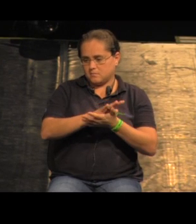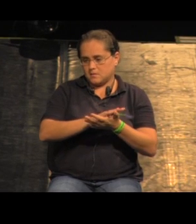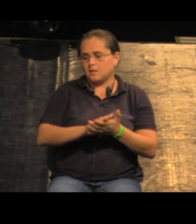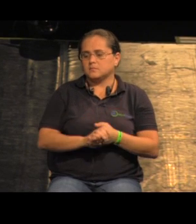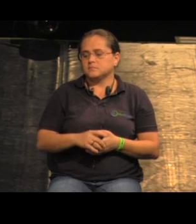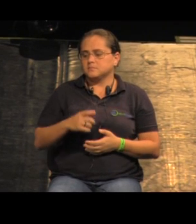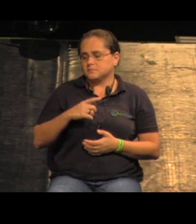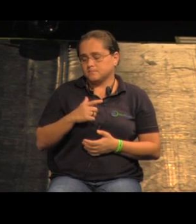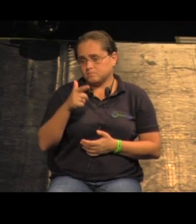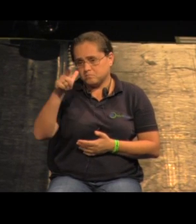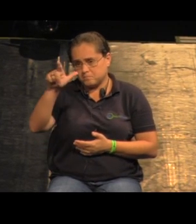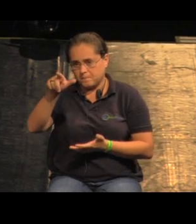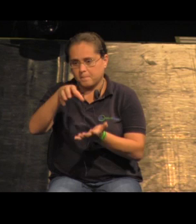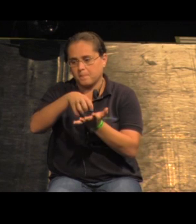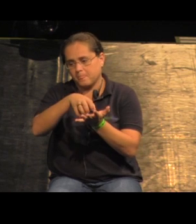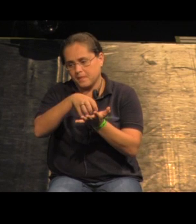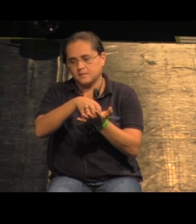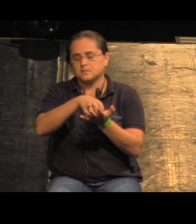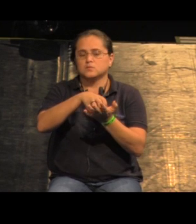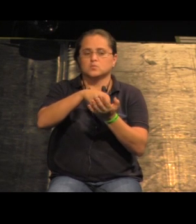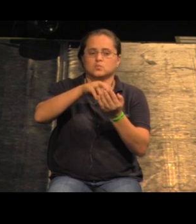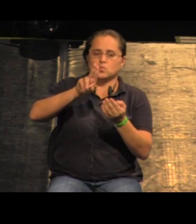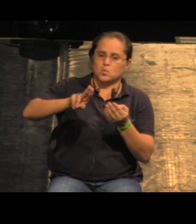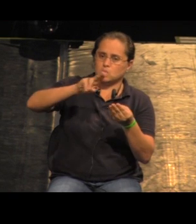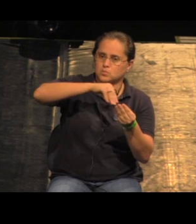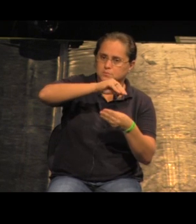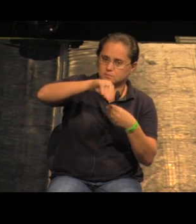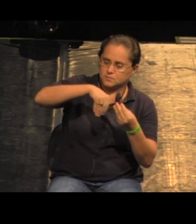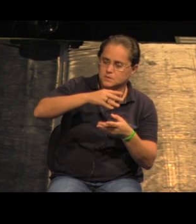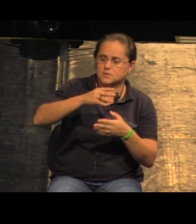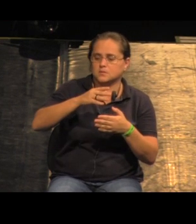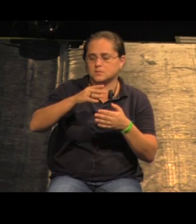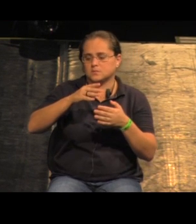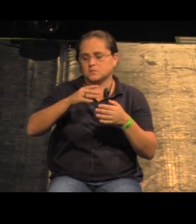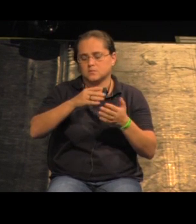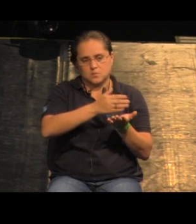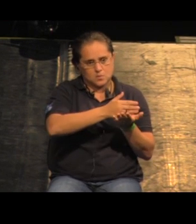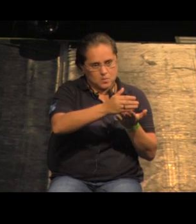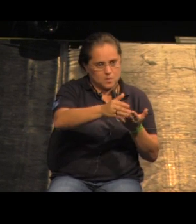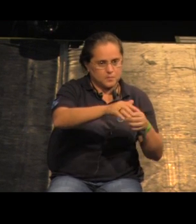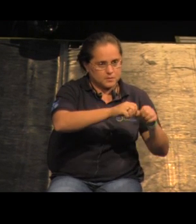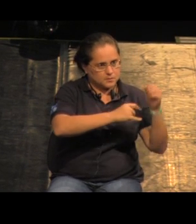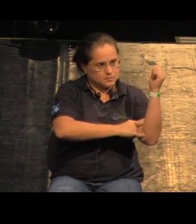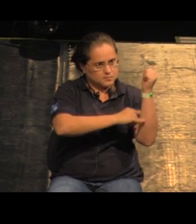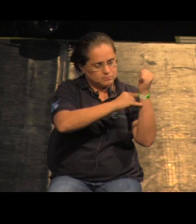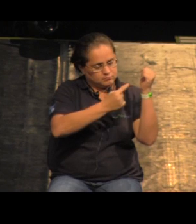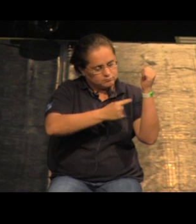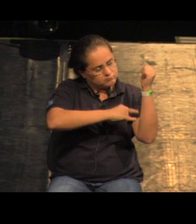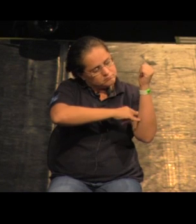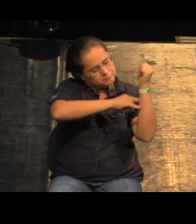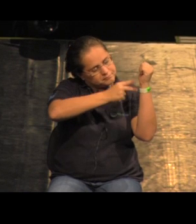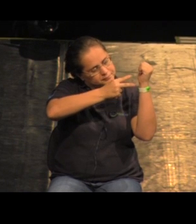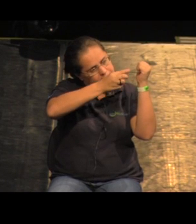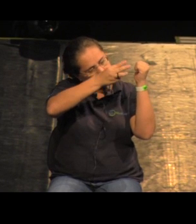tem essa tipologia do centro, do uso misto, comércio no térreo, moradia ou escritórios em cima,